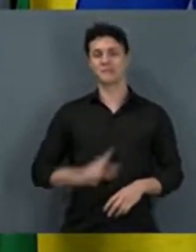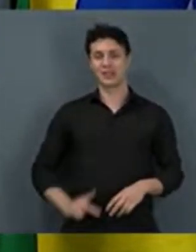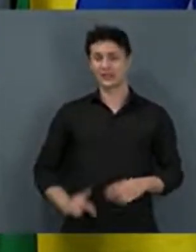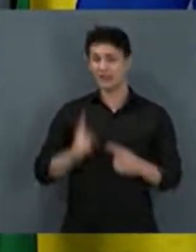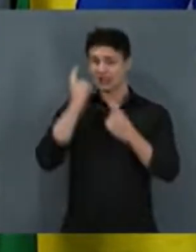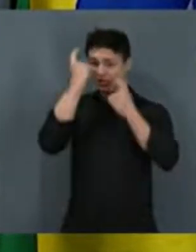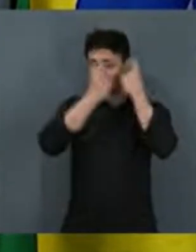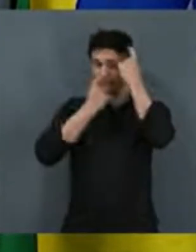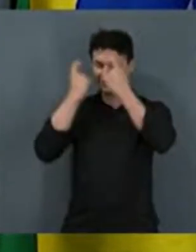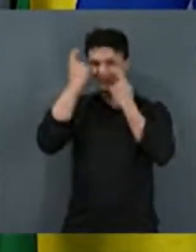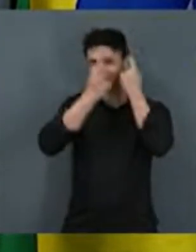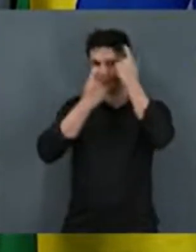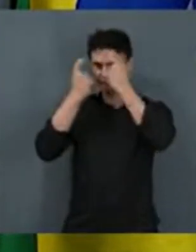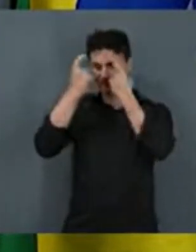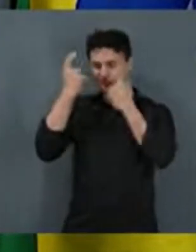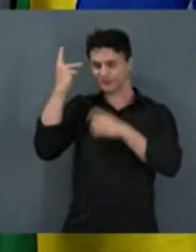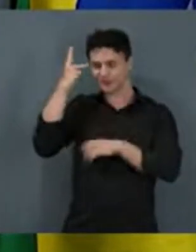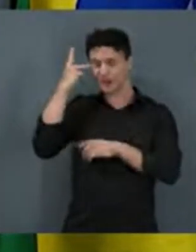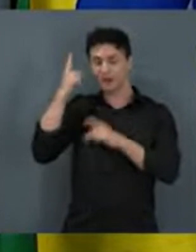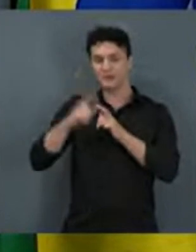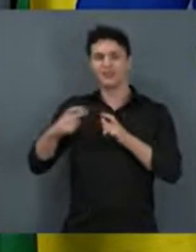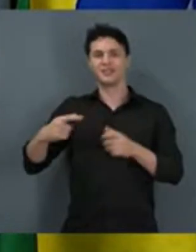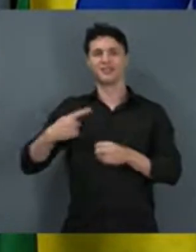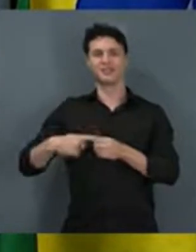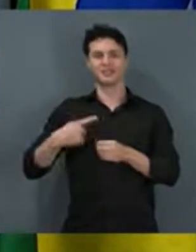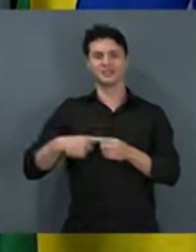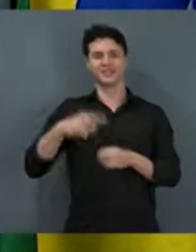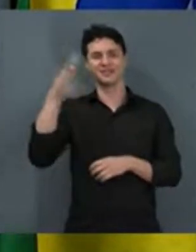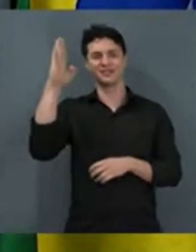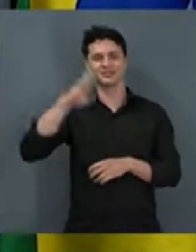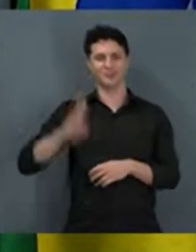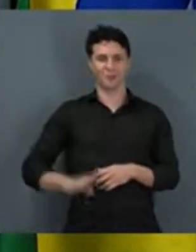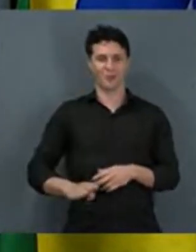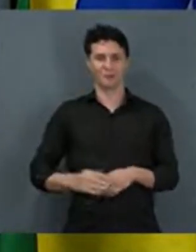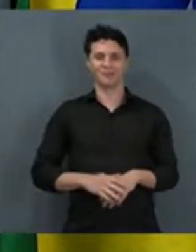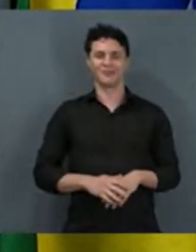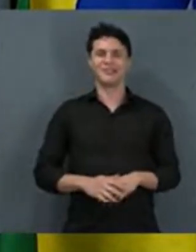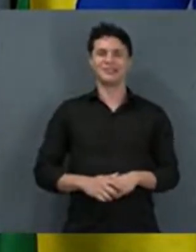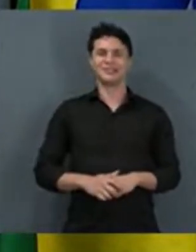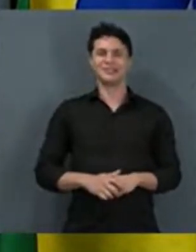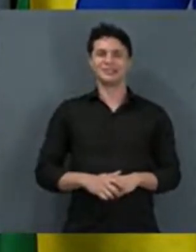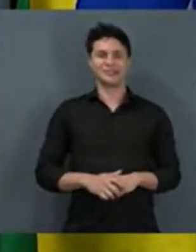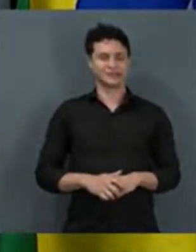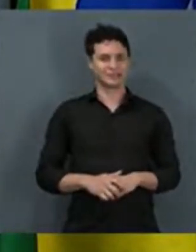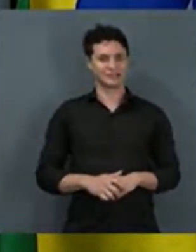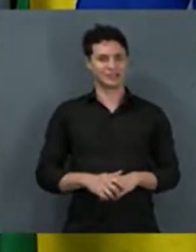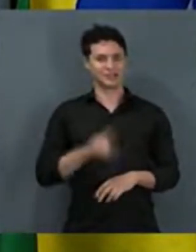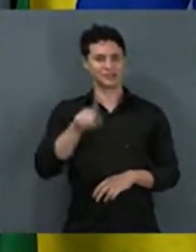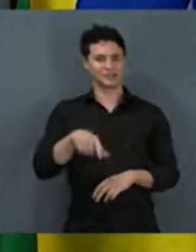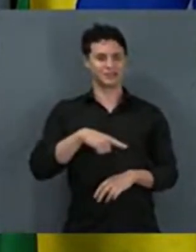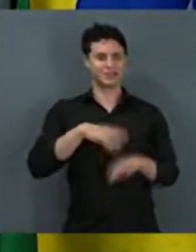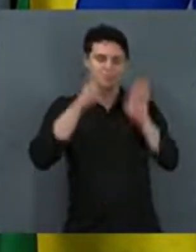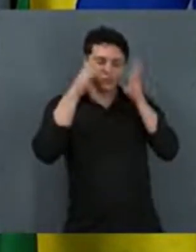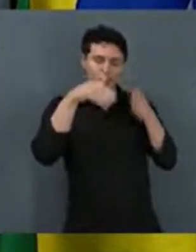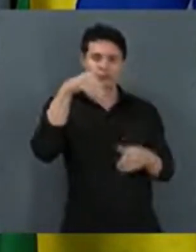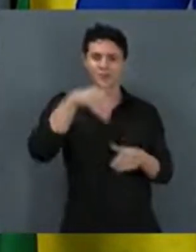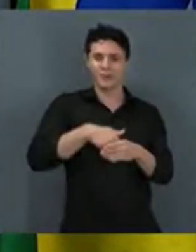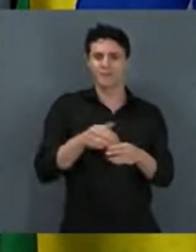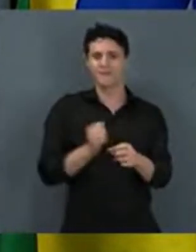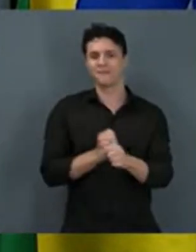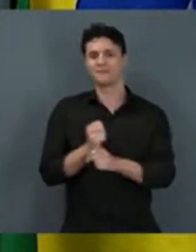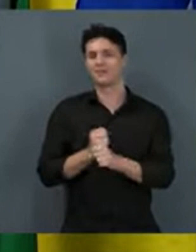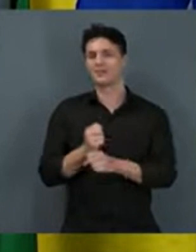Paulo. São Paulo, gente, é a maior cidade do Brasil. É a maior cidade do Brasil. Então, define muito bem para as eleições de 2026.